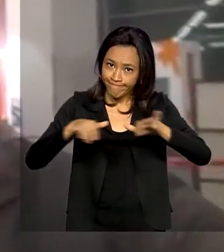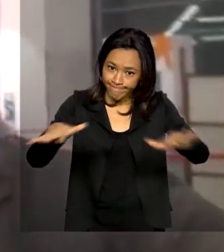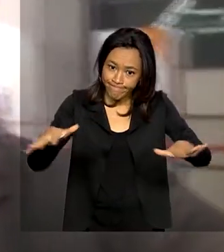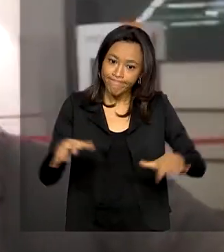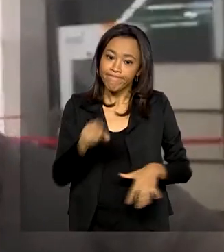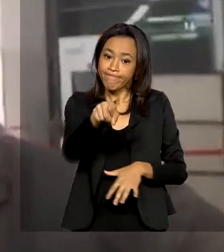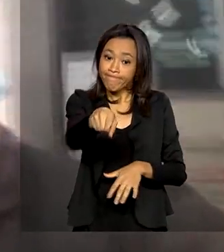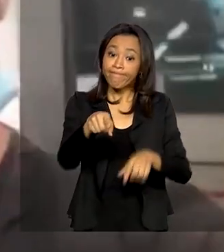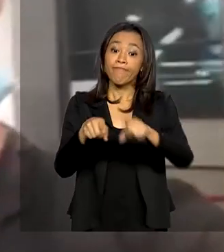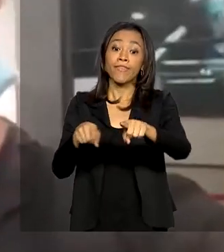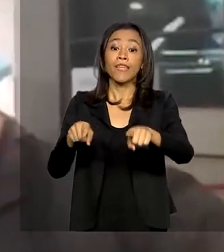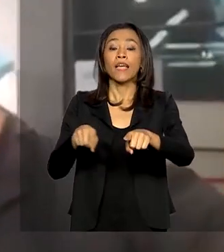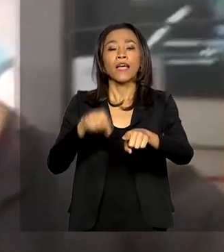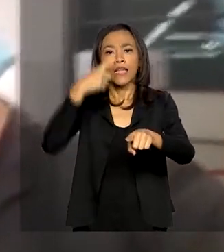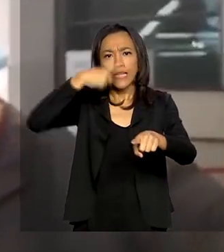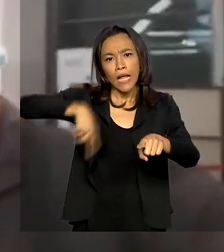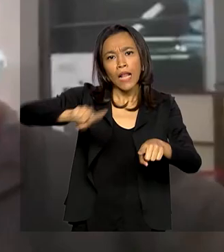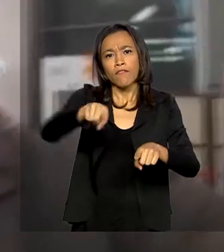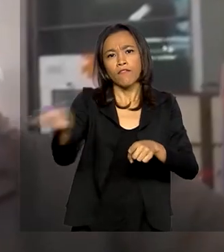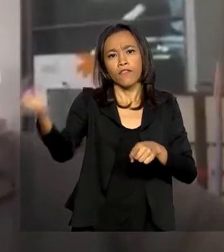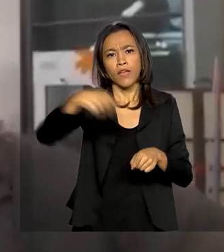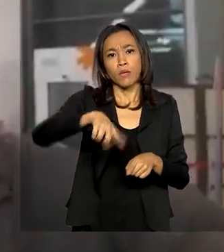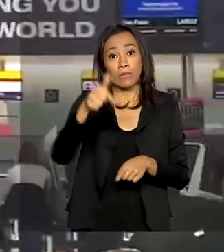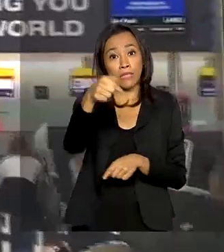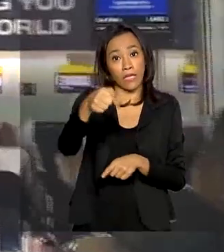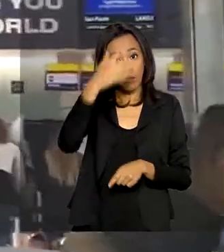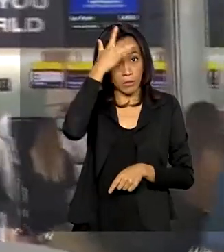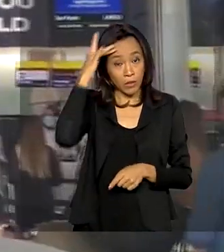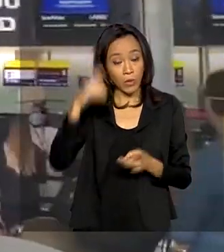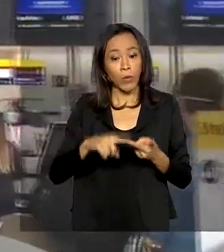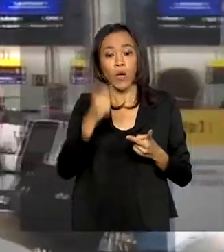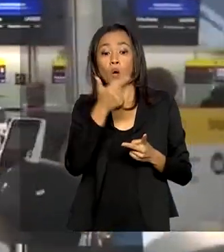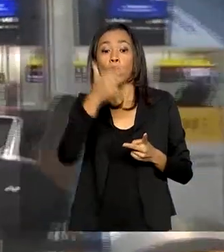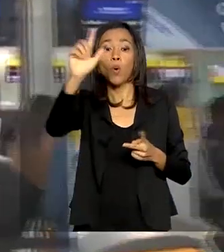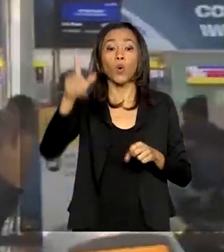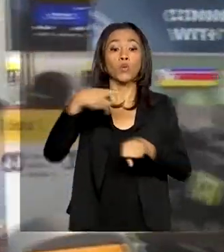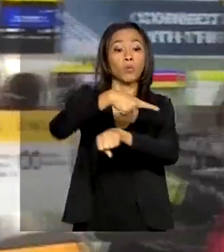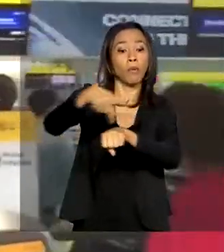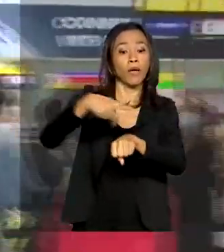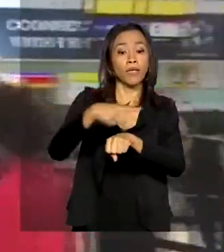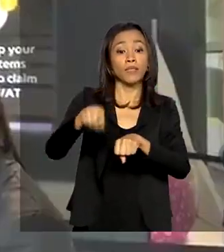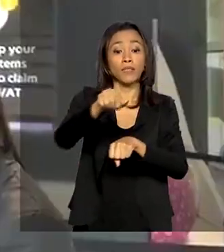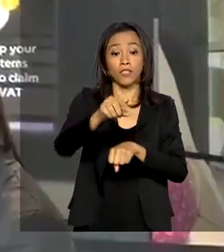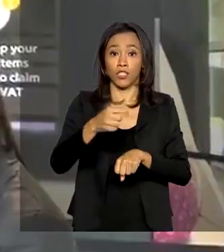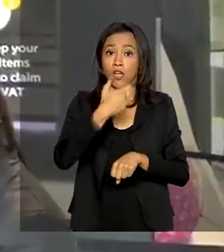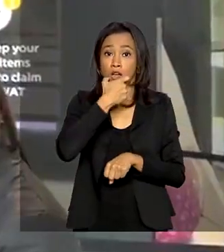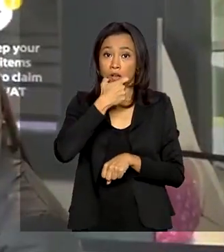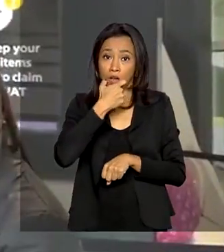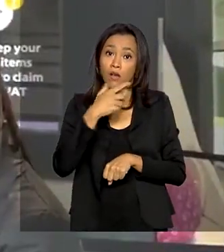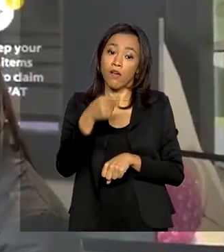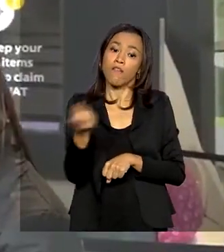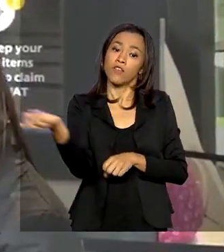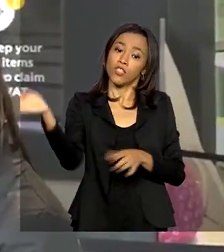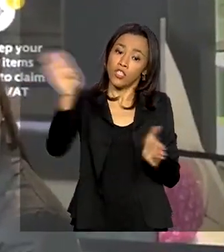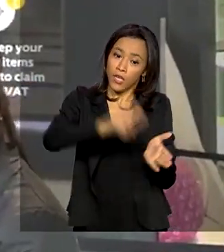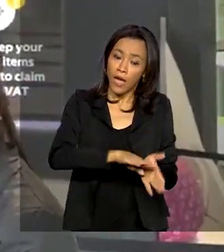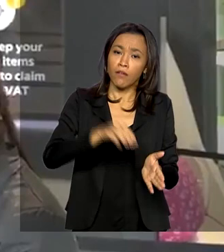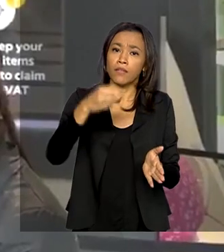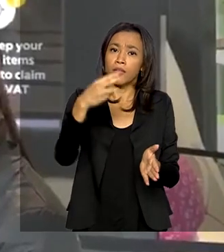Da Tailândia vieram, nesse fim de semana, sete pessoas. E de um outro voo fretado de Londres, chegaram ao país mais